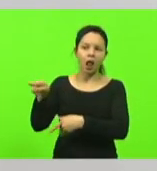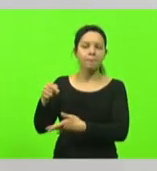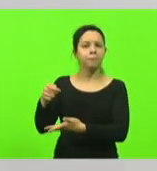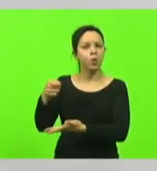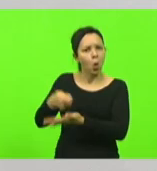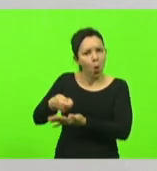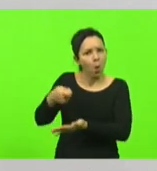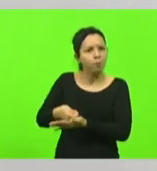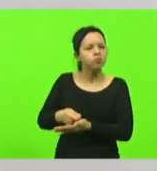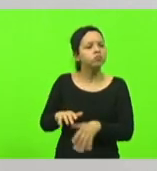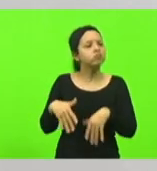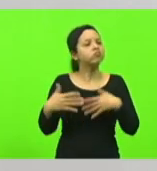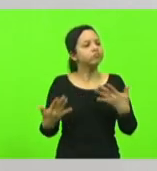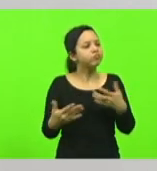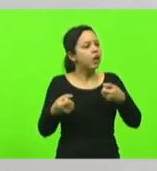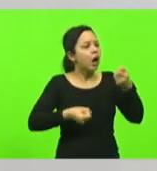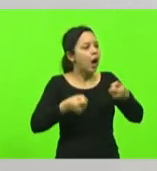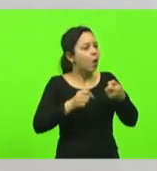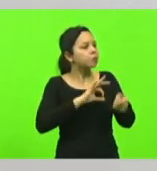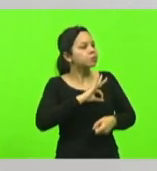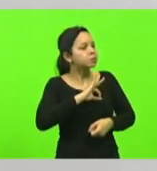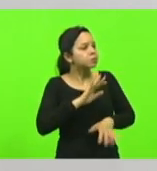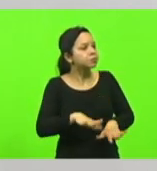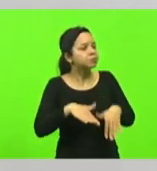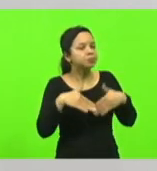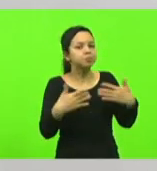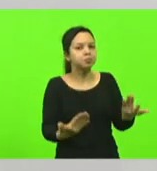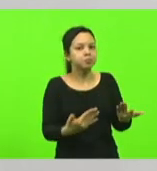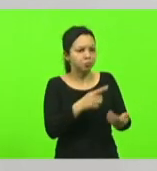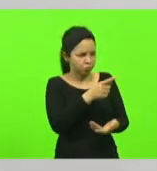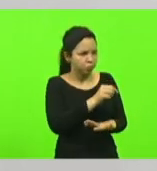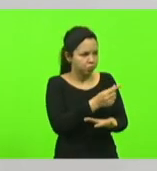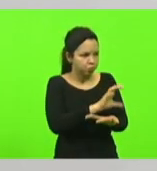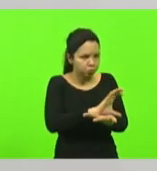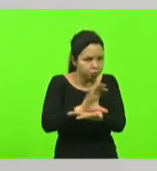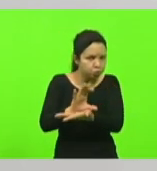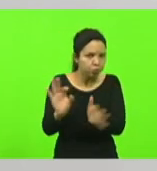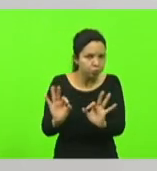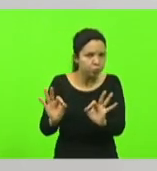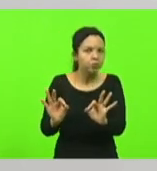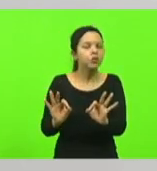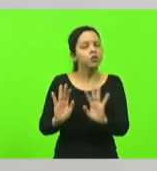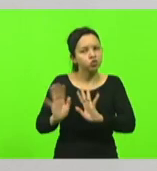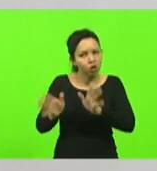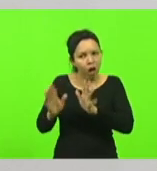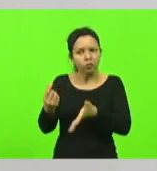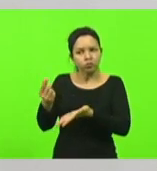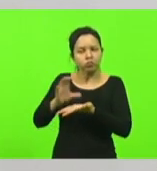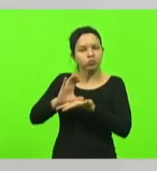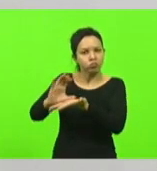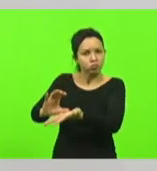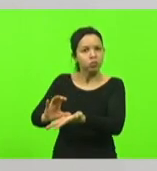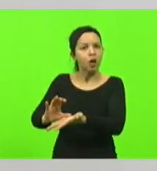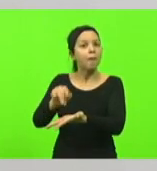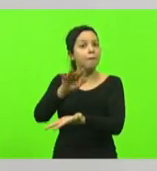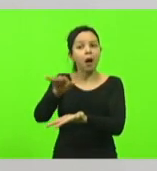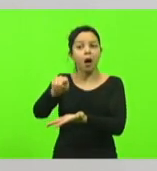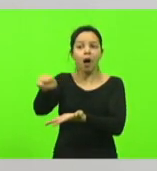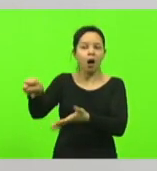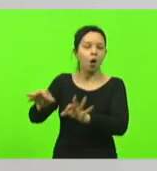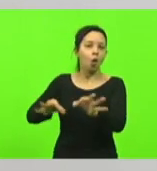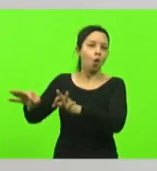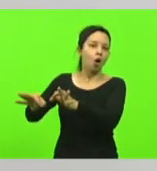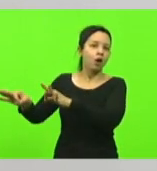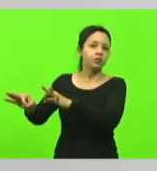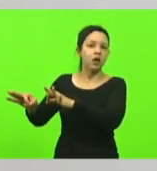senhor não destinou o recurso? Sim, o recurso foi destinado. Se organizaram para comprar? Não. Não se